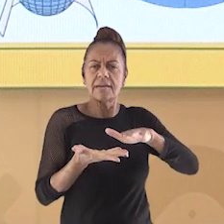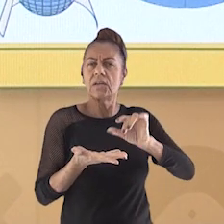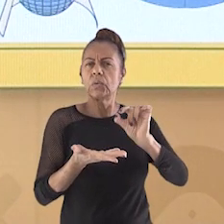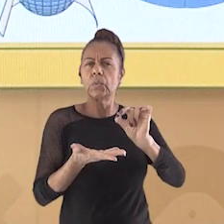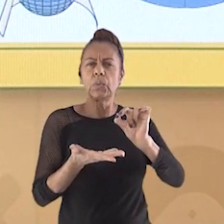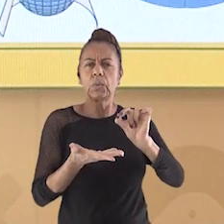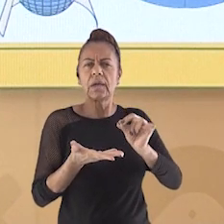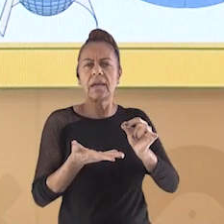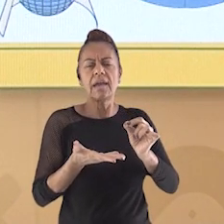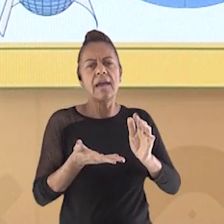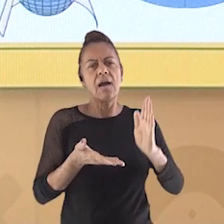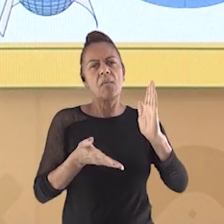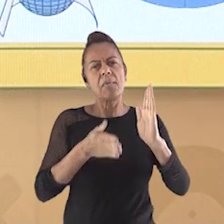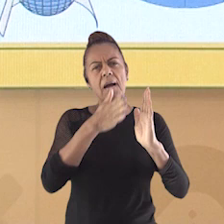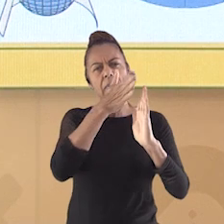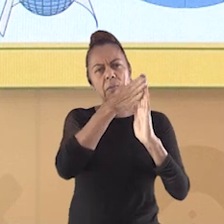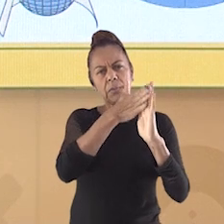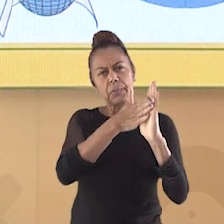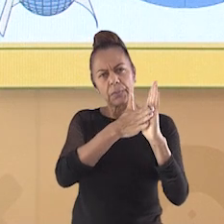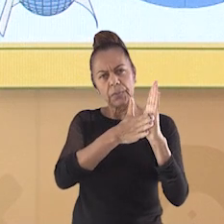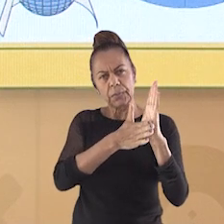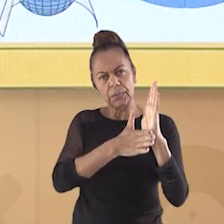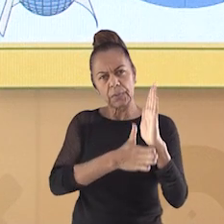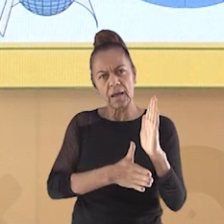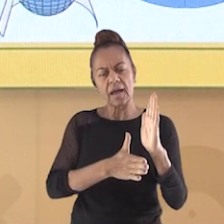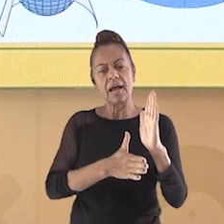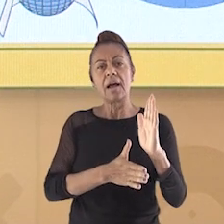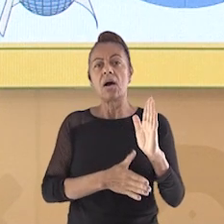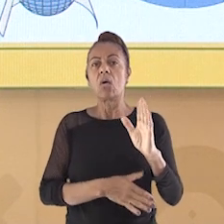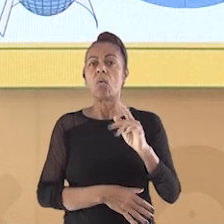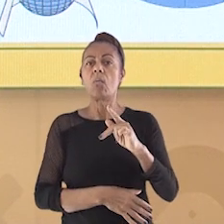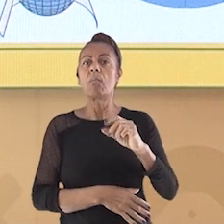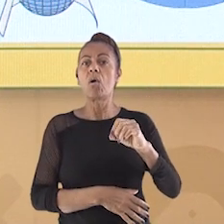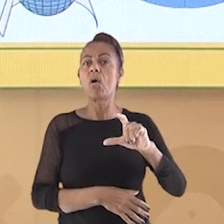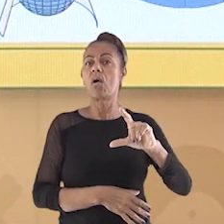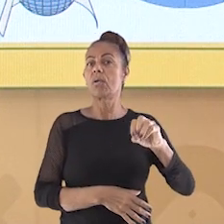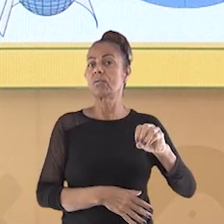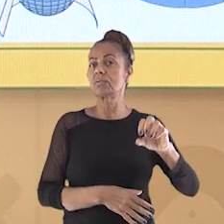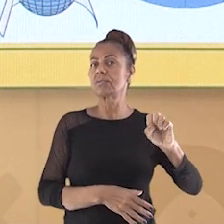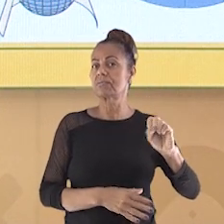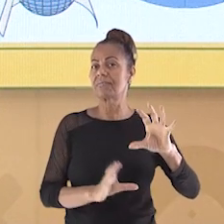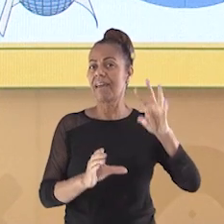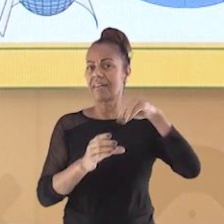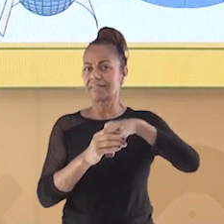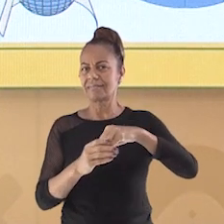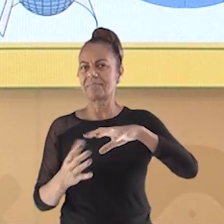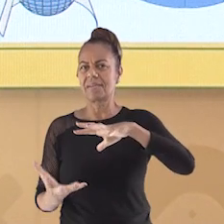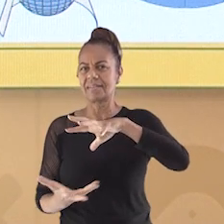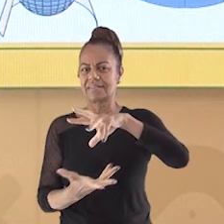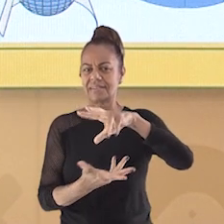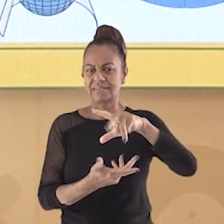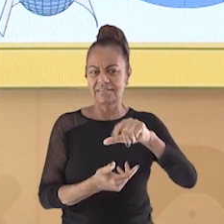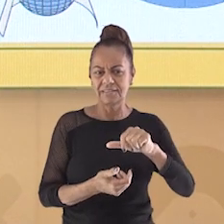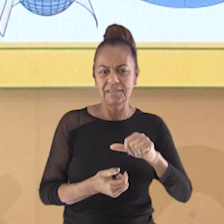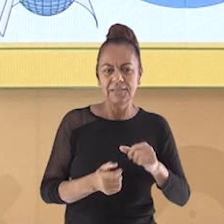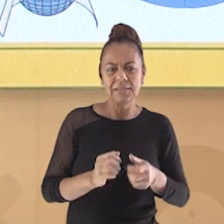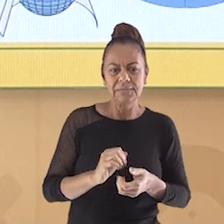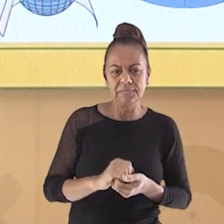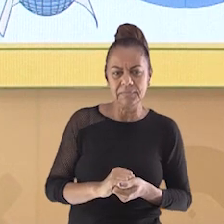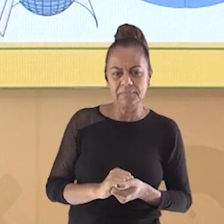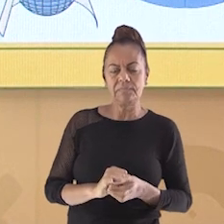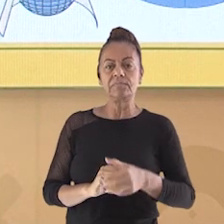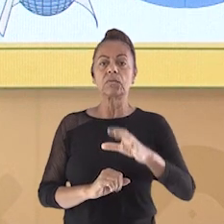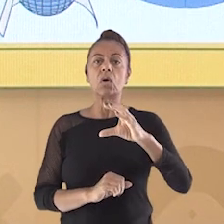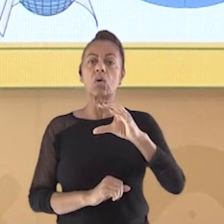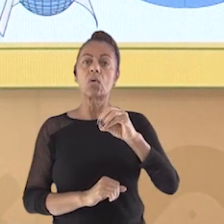quer fazer um mapa falando sobre os polos do planeta. Já a cônica é melhor para construir mapas que